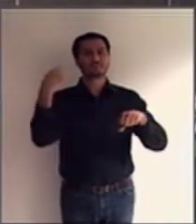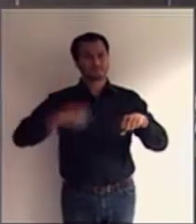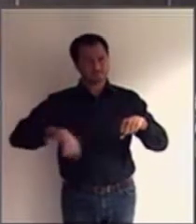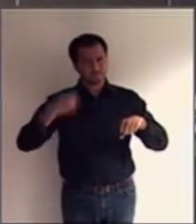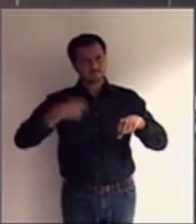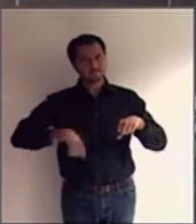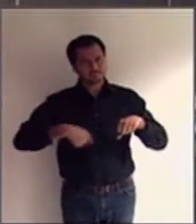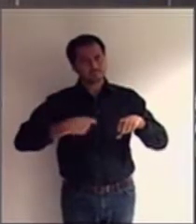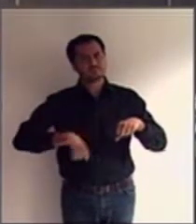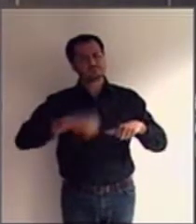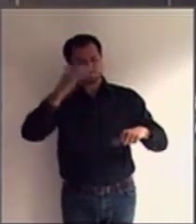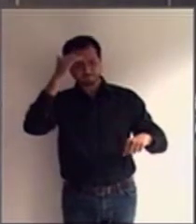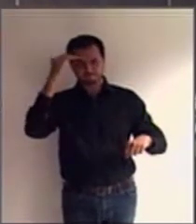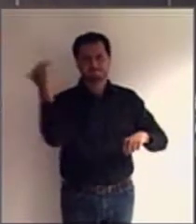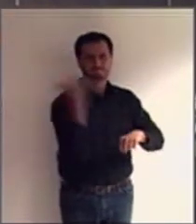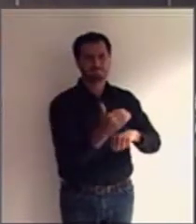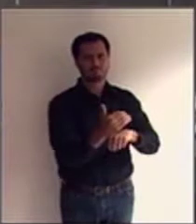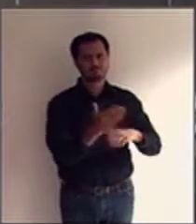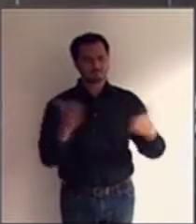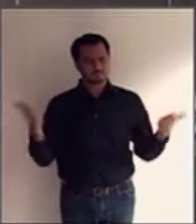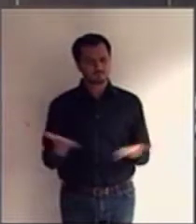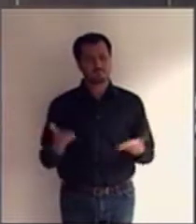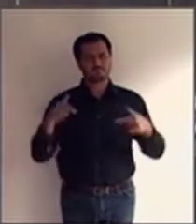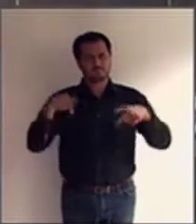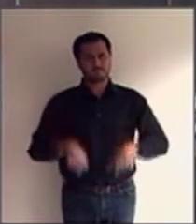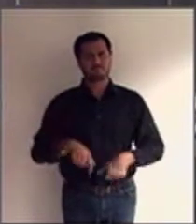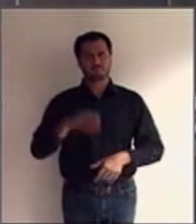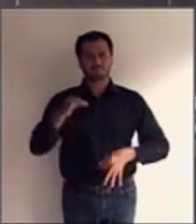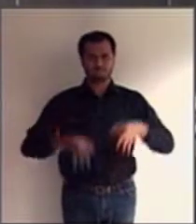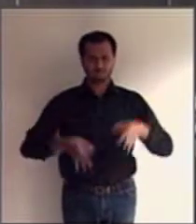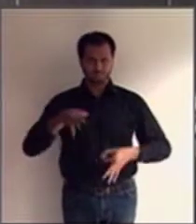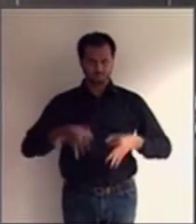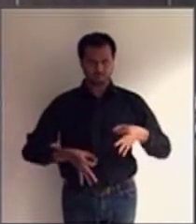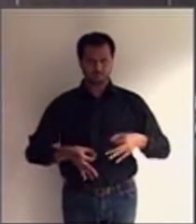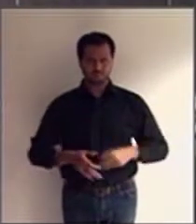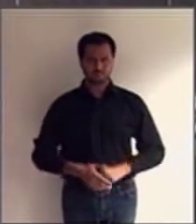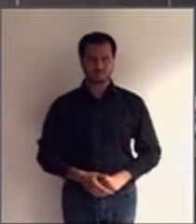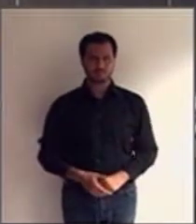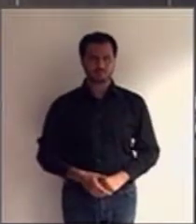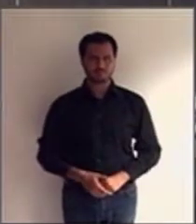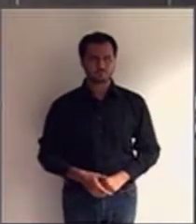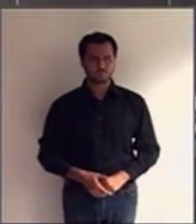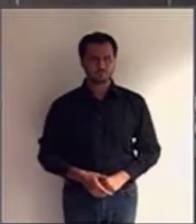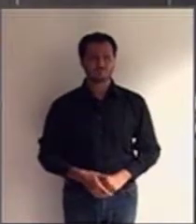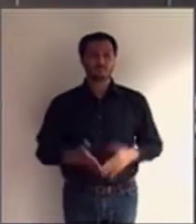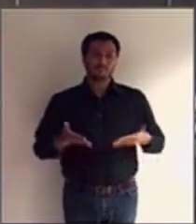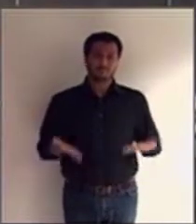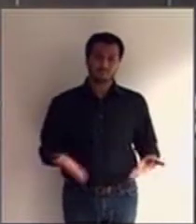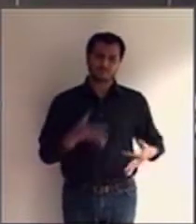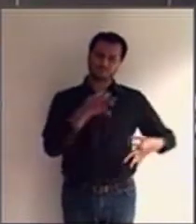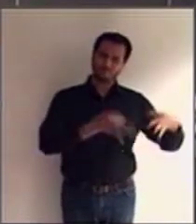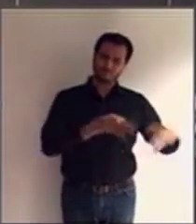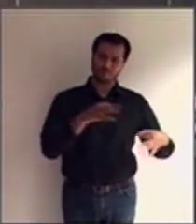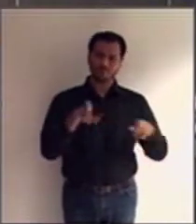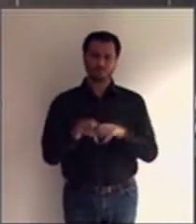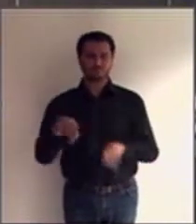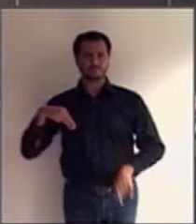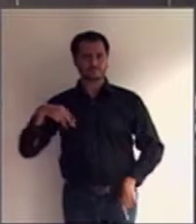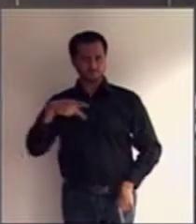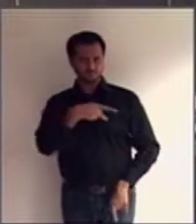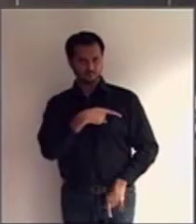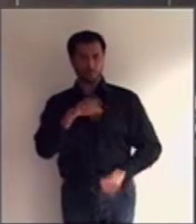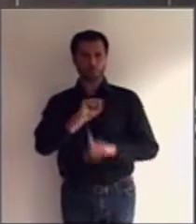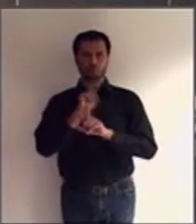aplicada de imediato ao nosso ordenamento jurídico. Então, o Judiciário, o Ministério Público e a sociedade em geral